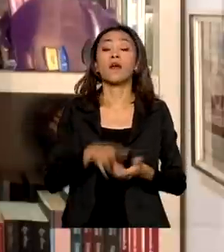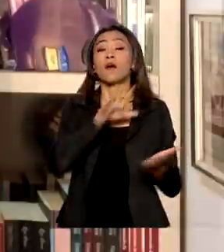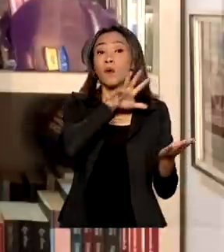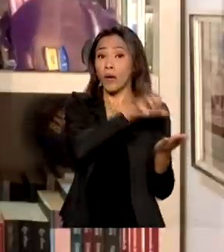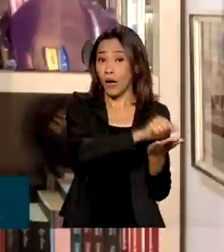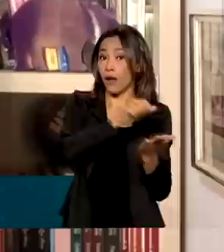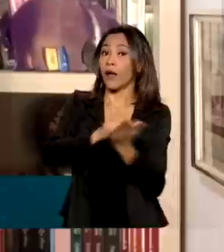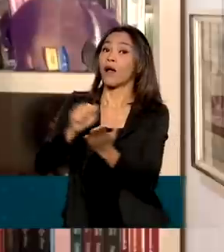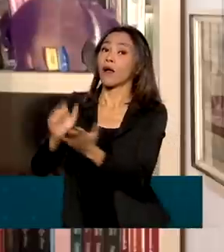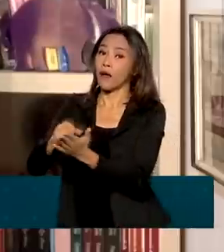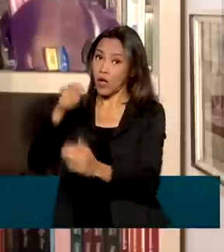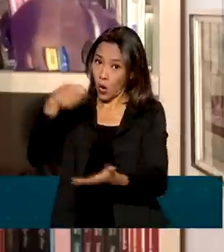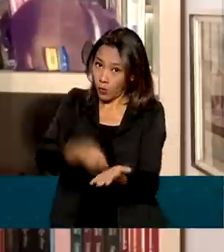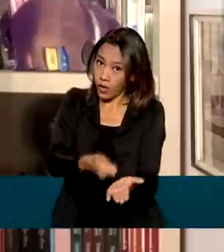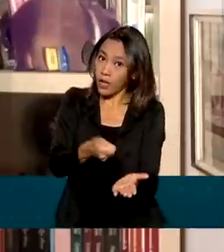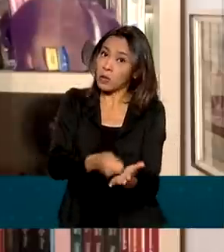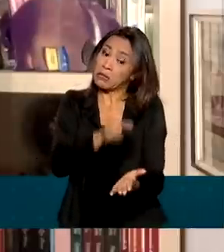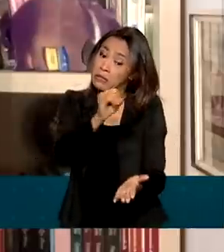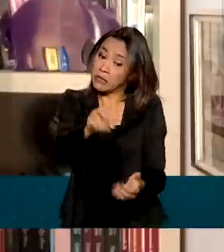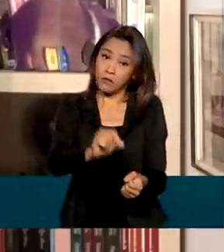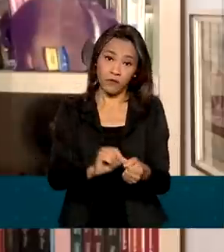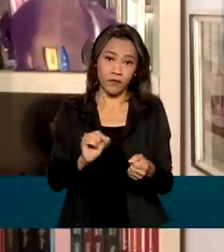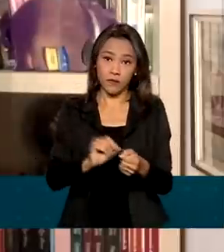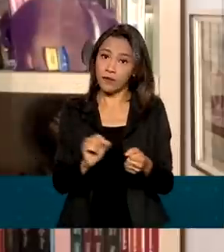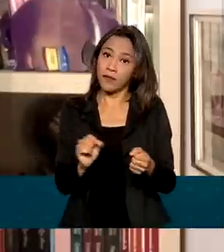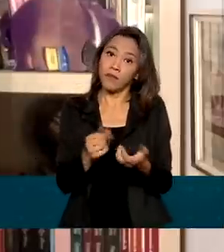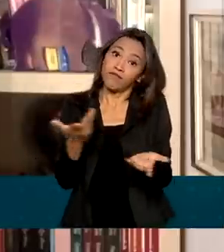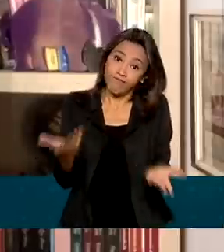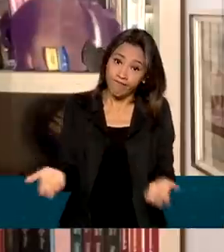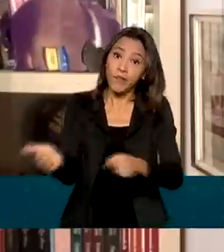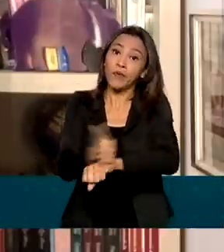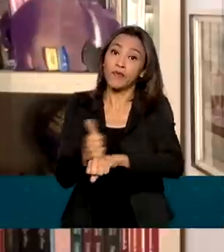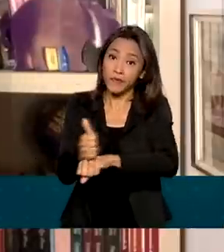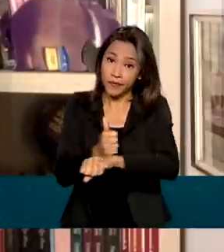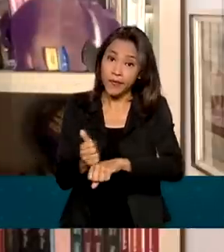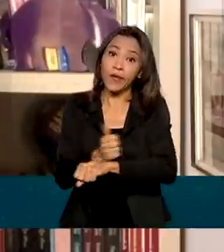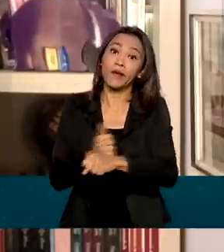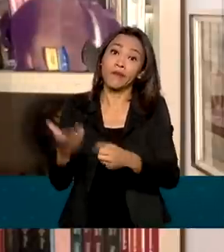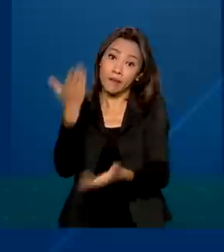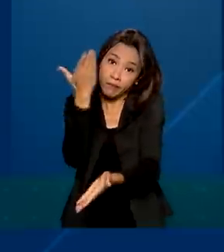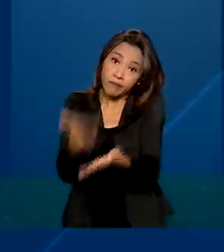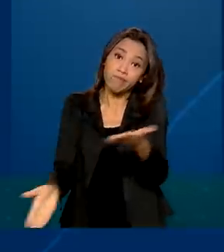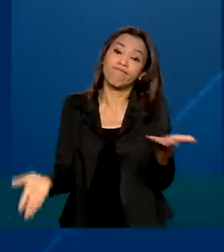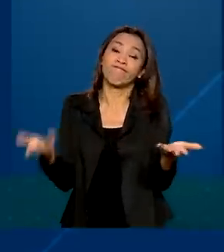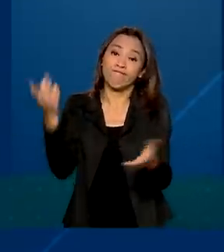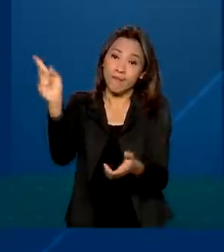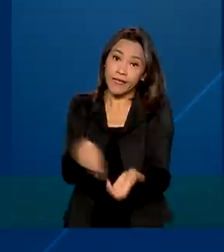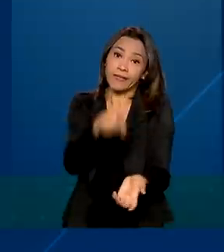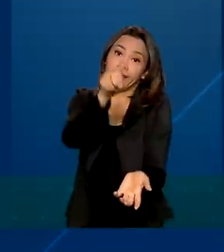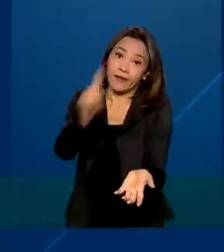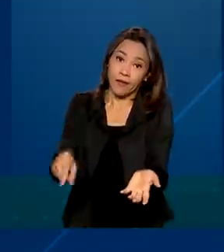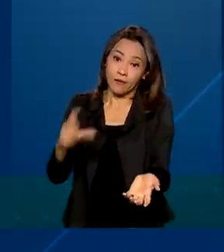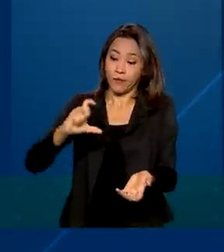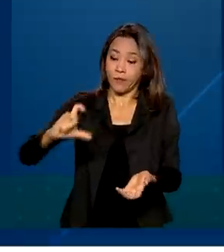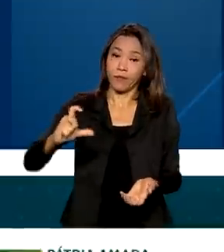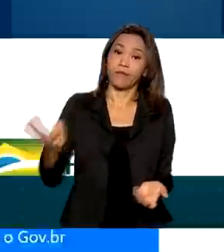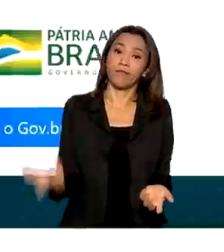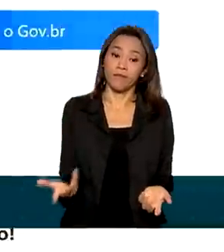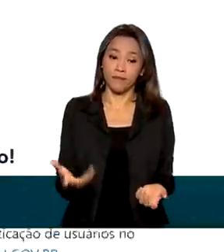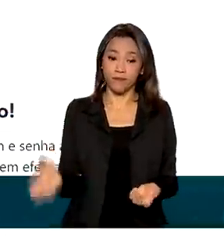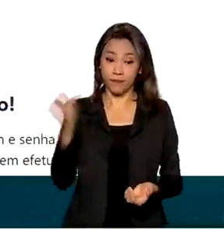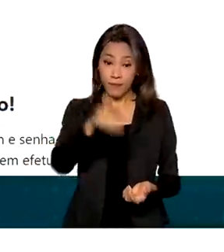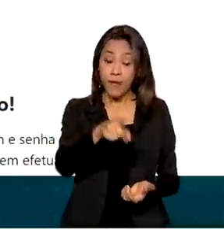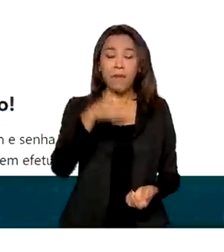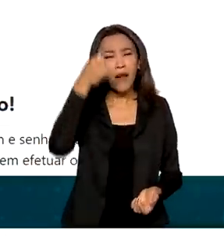obrigatório e se não for feito, o profissional vai ter a licença cancelada. O novo sistema deve coibir